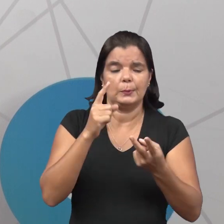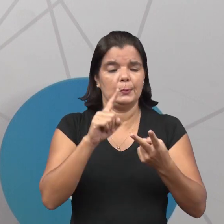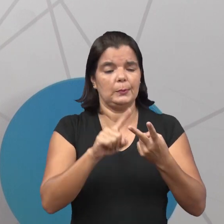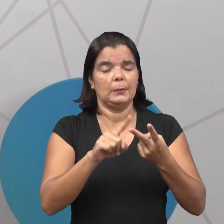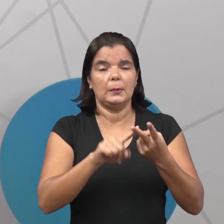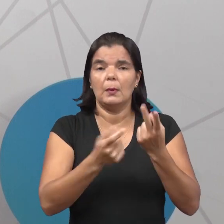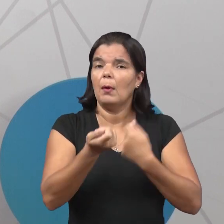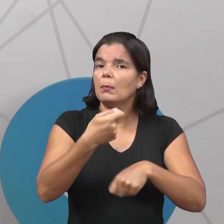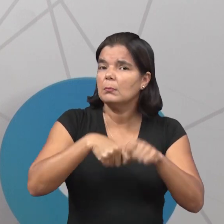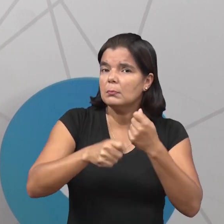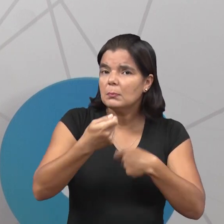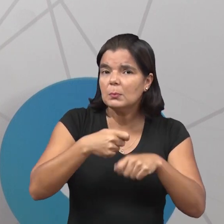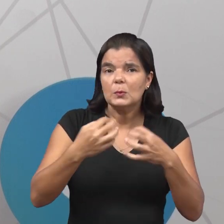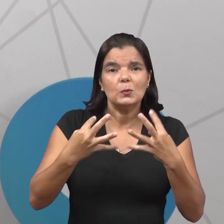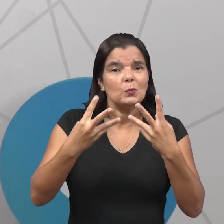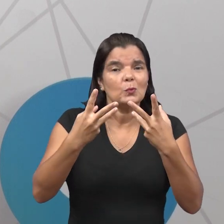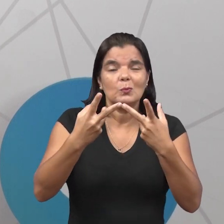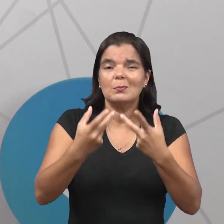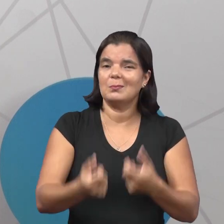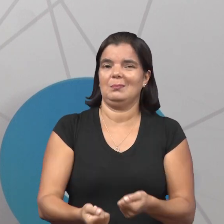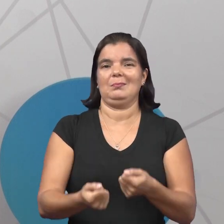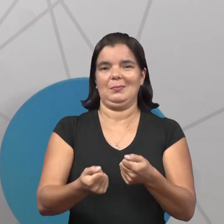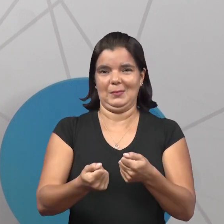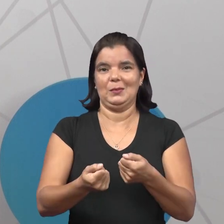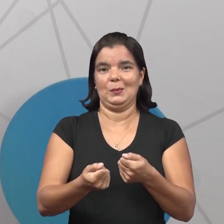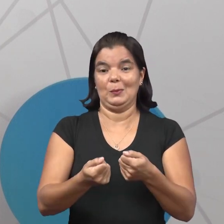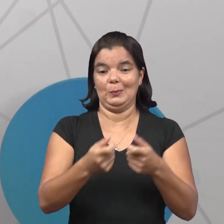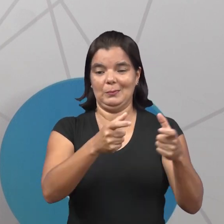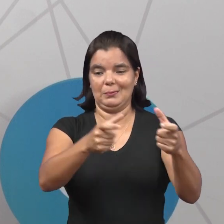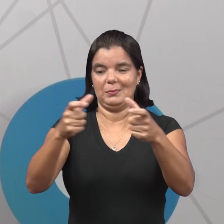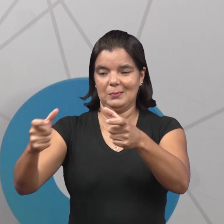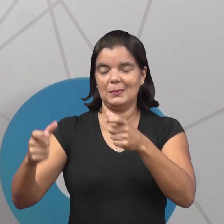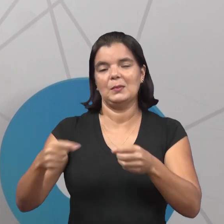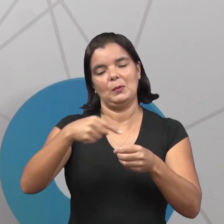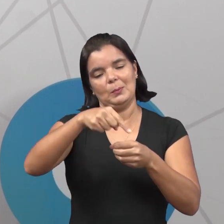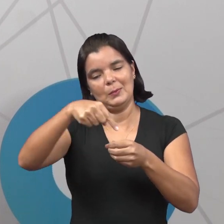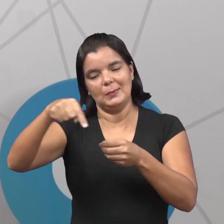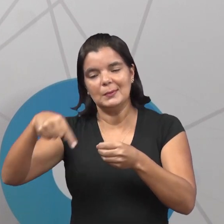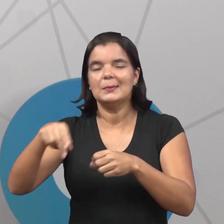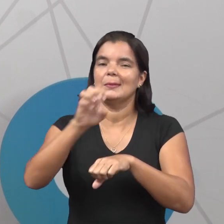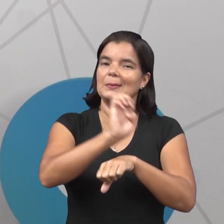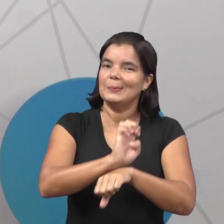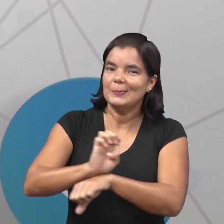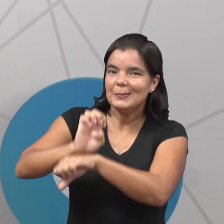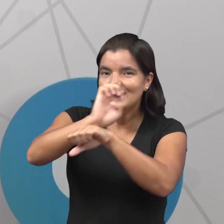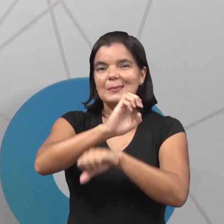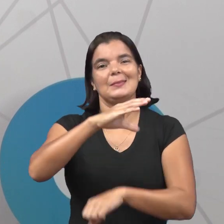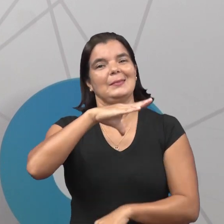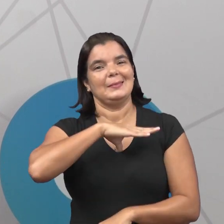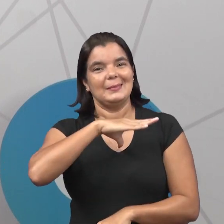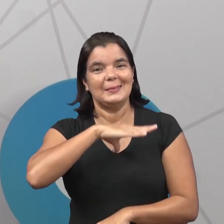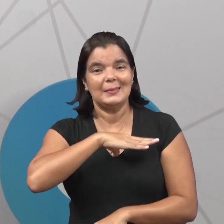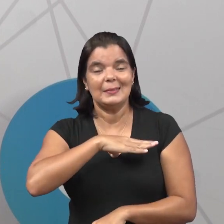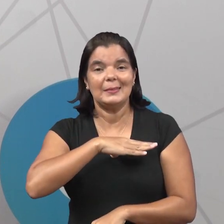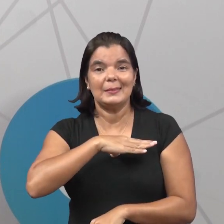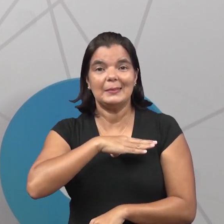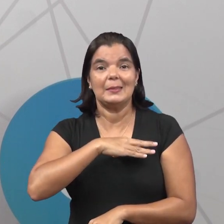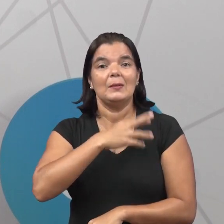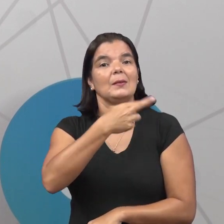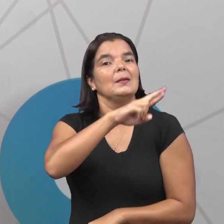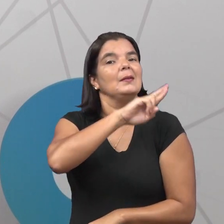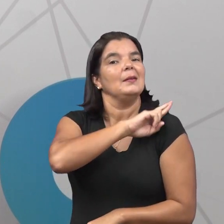a administração de todas as suas áreas, municípios, cidades? Isso, o papel da